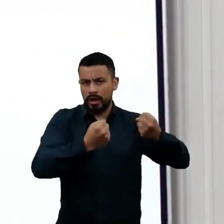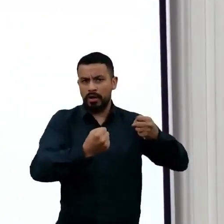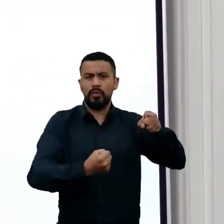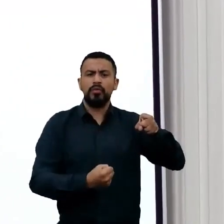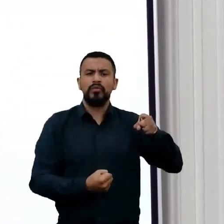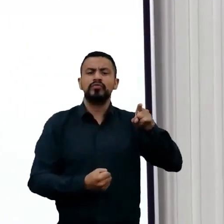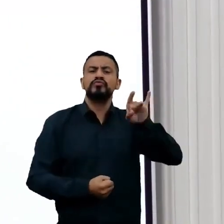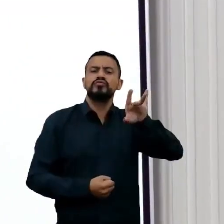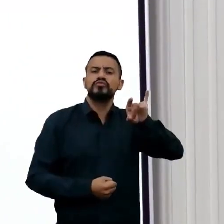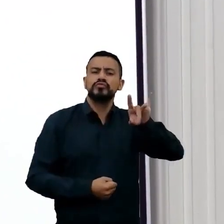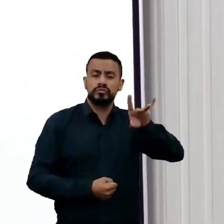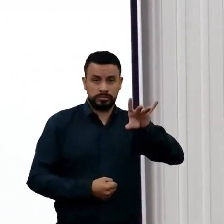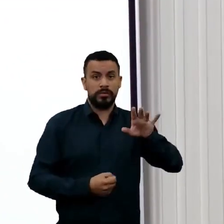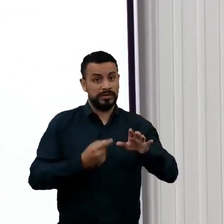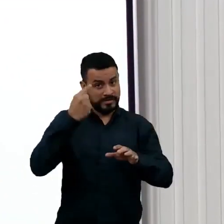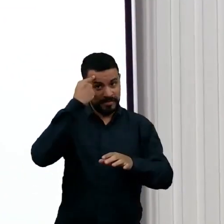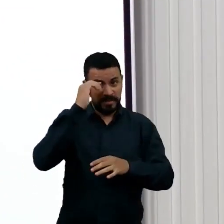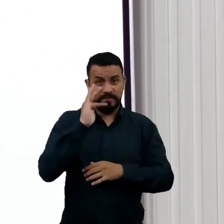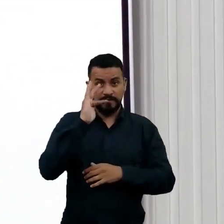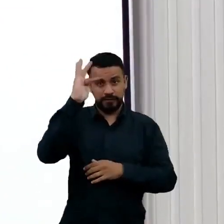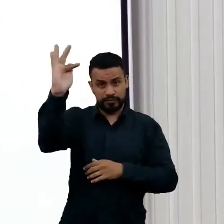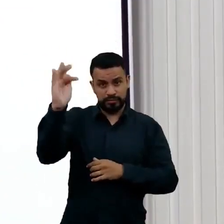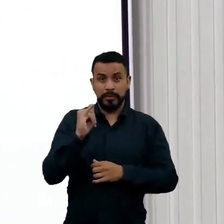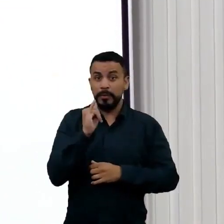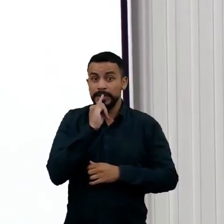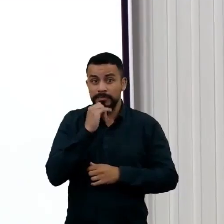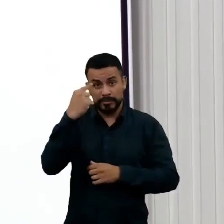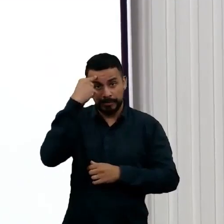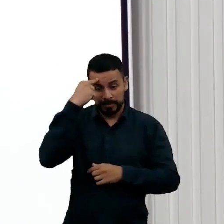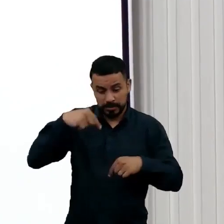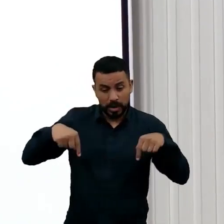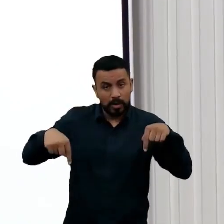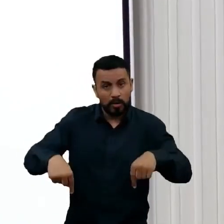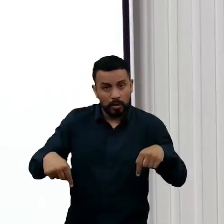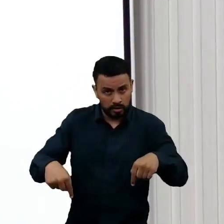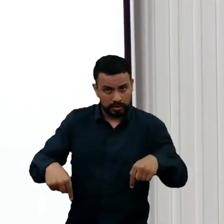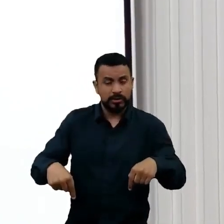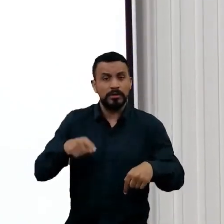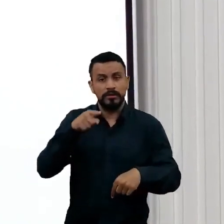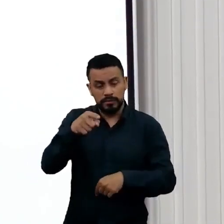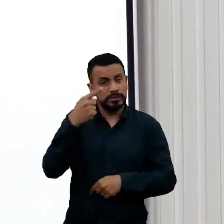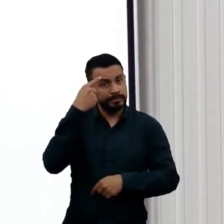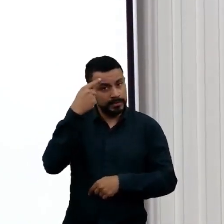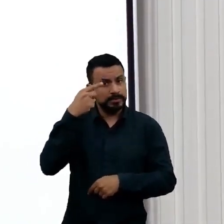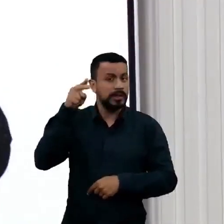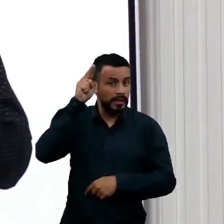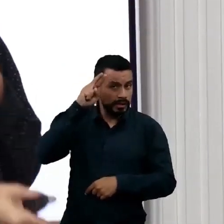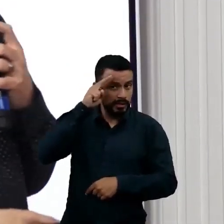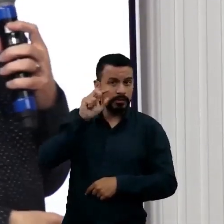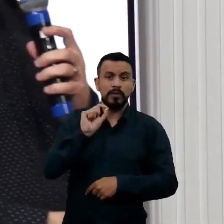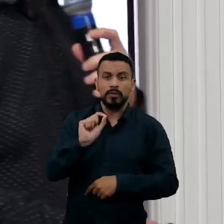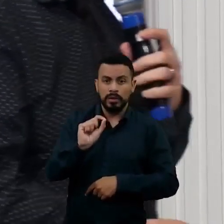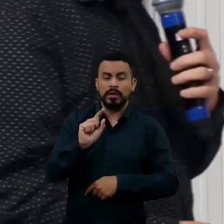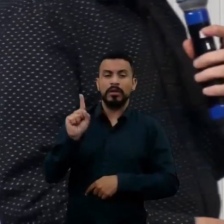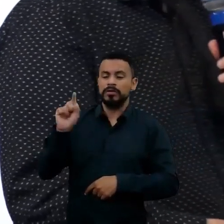futuro. Quando nós pensamos agora, no presente, vamos lembrar, Jacar, que ela substituiu, por